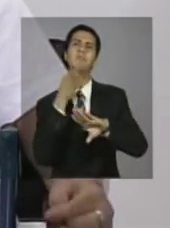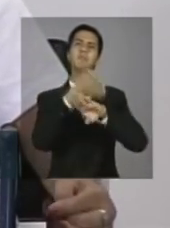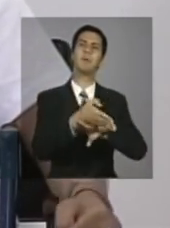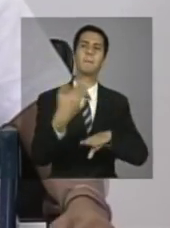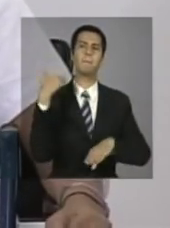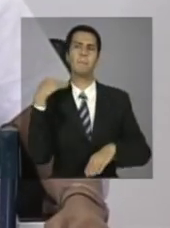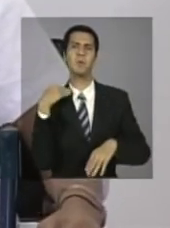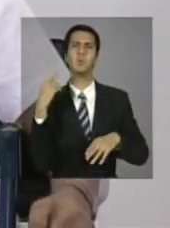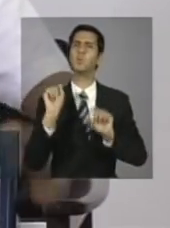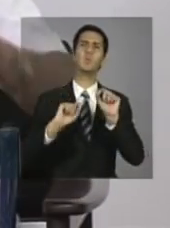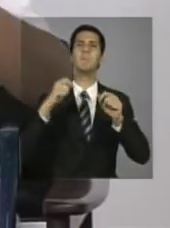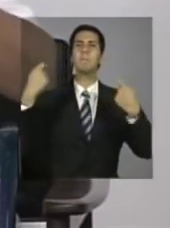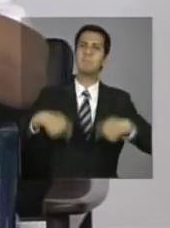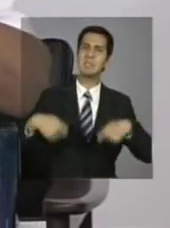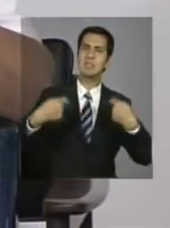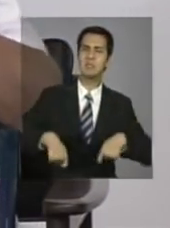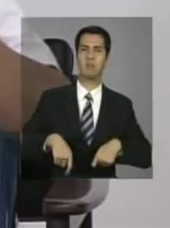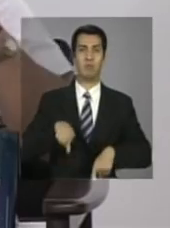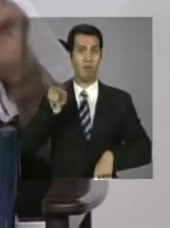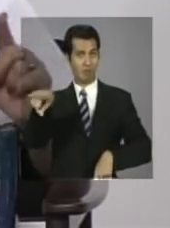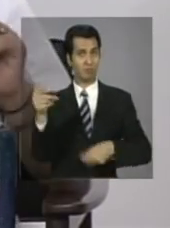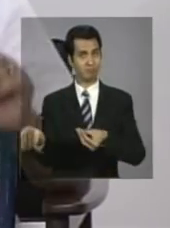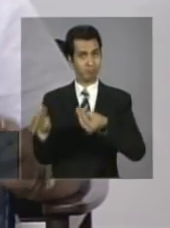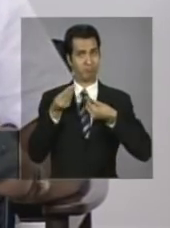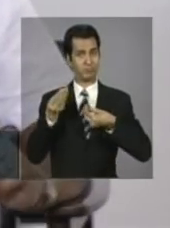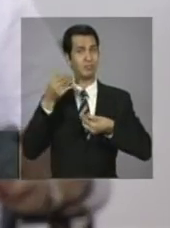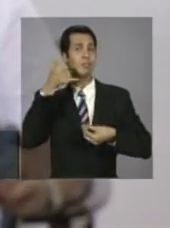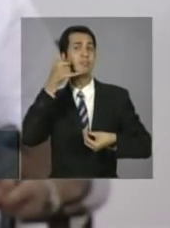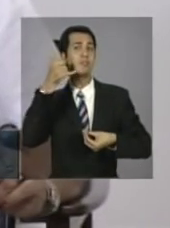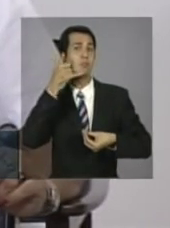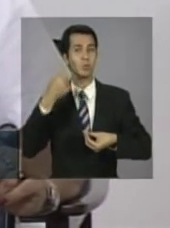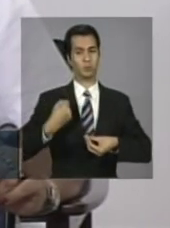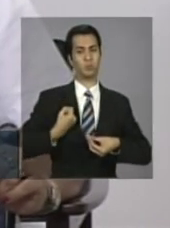O que é que a gente se necessite? Ele me passou o telefone.